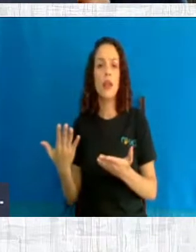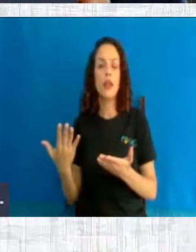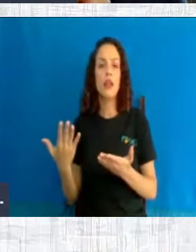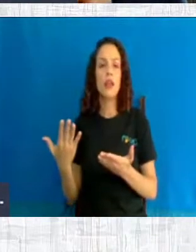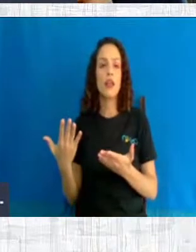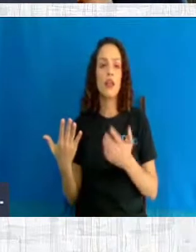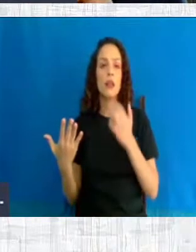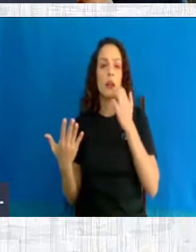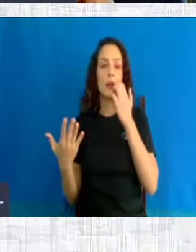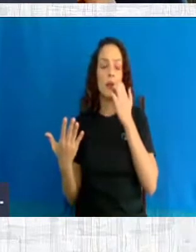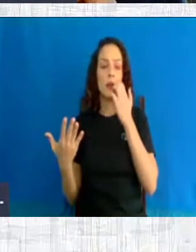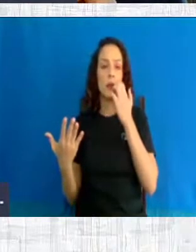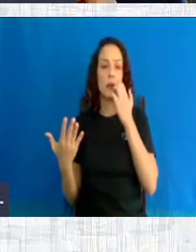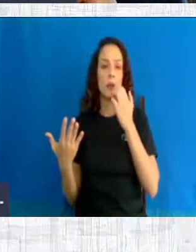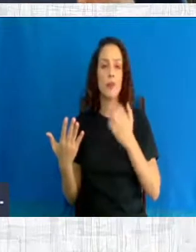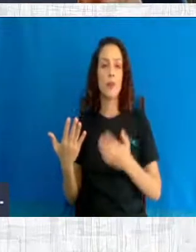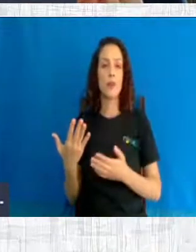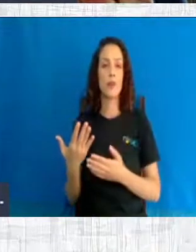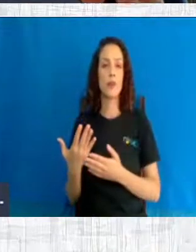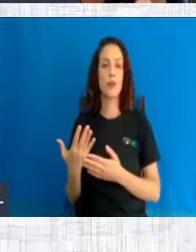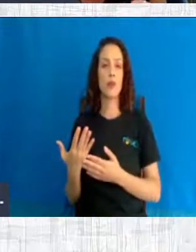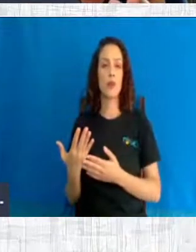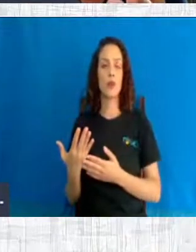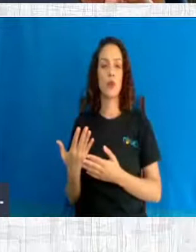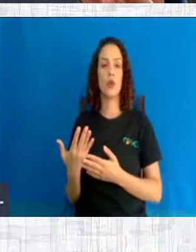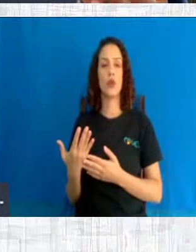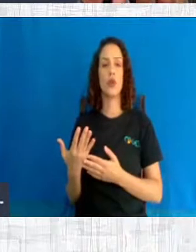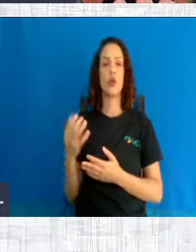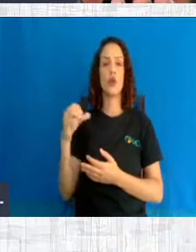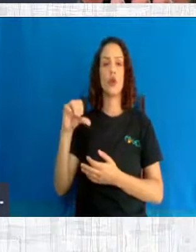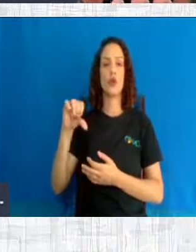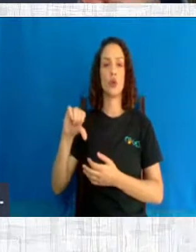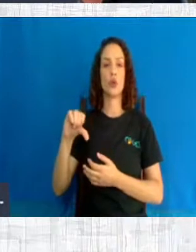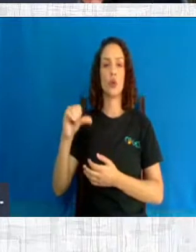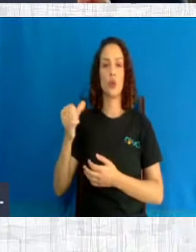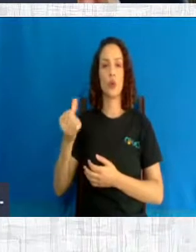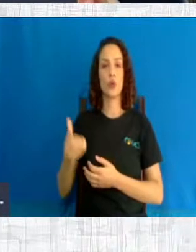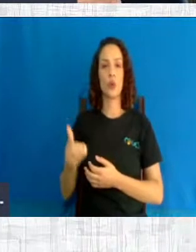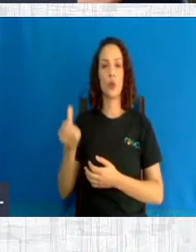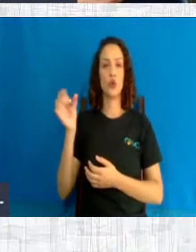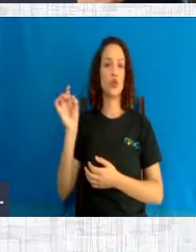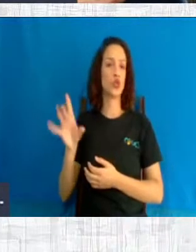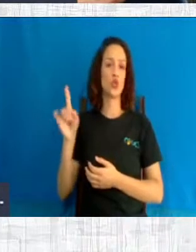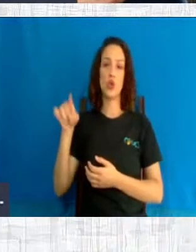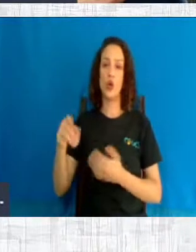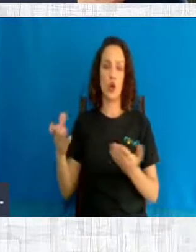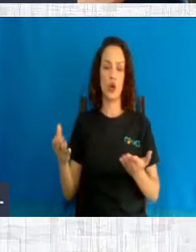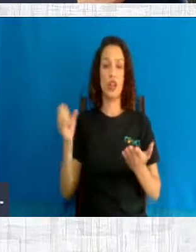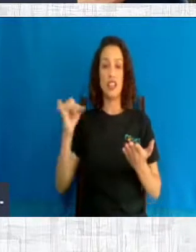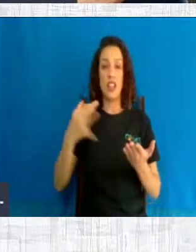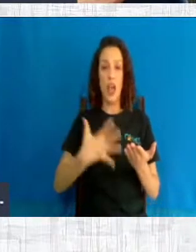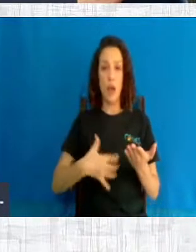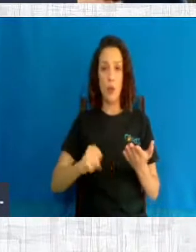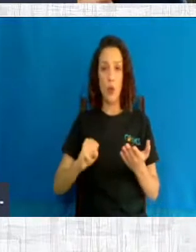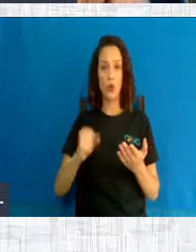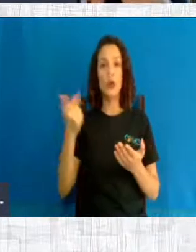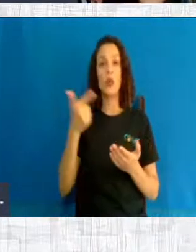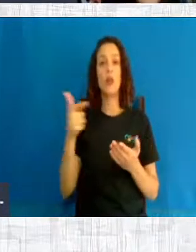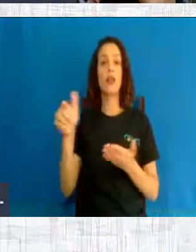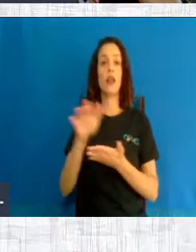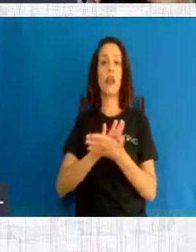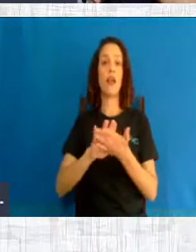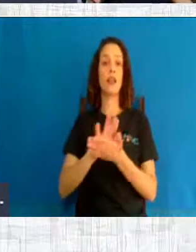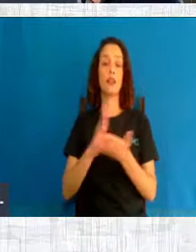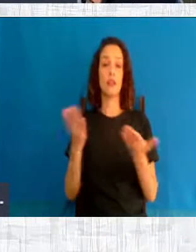56 somente em um ano inteiro. O ideal é que não tivesse nenhum. Se não houvesse prático de aborto, não teria nenhum. Mas não são.